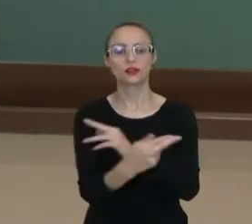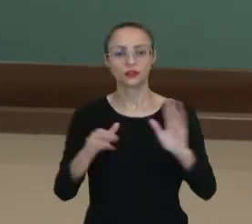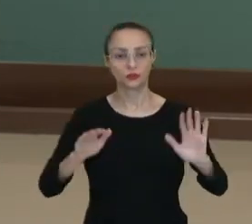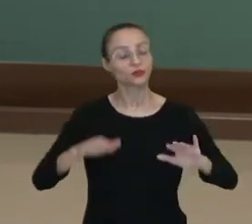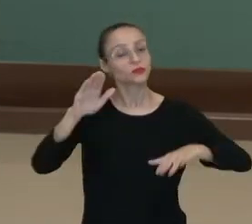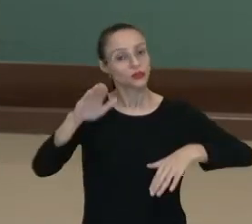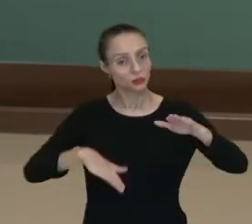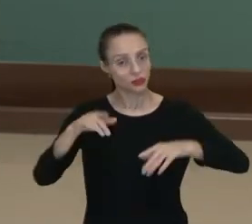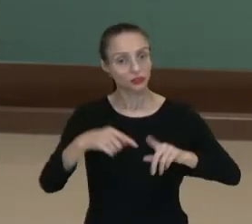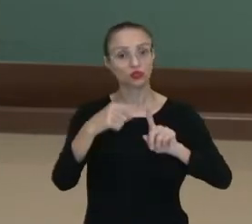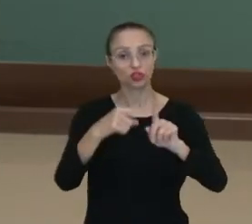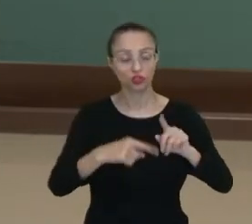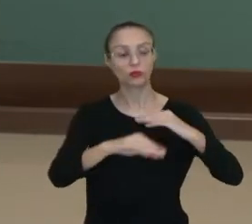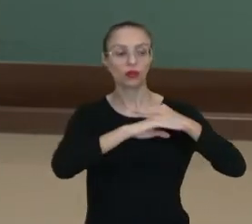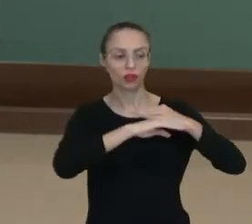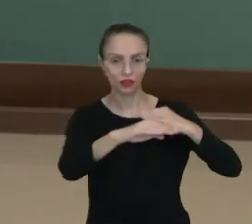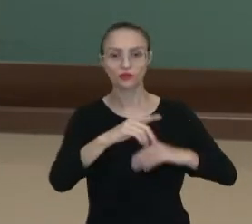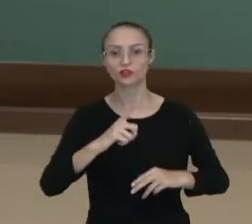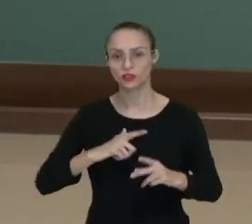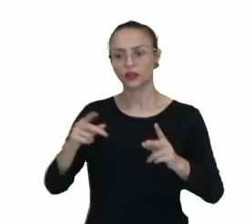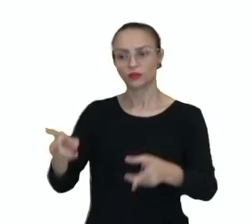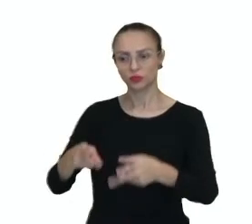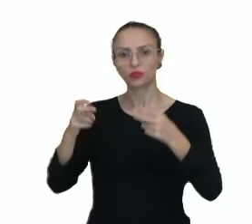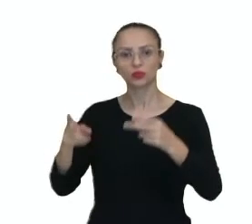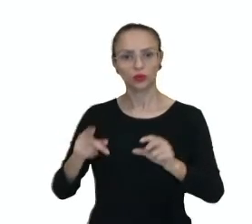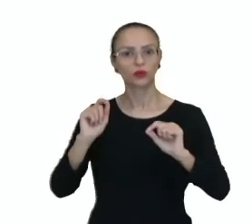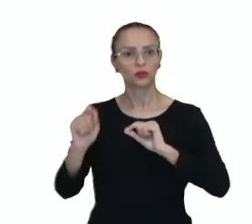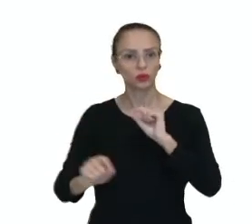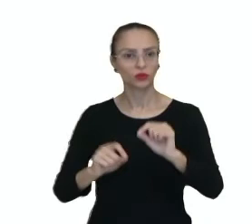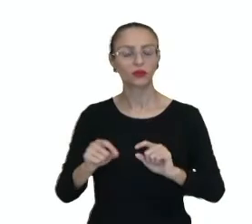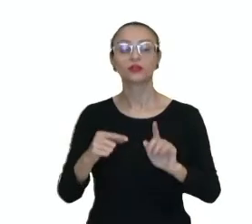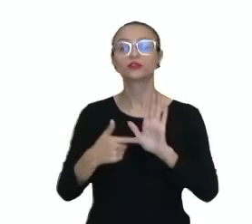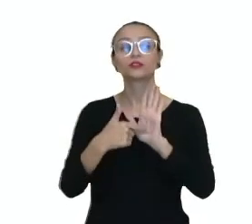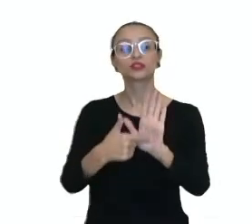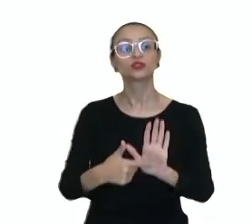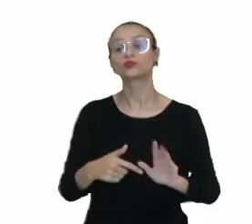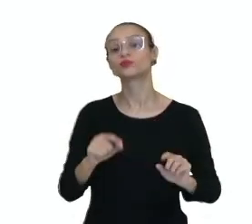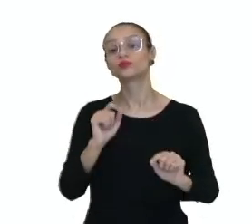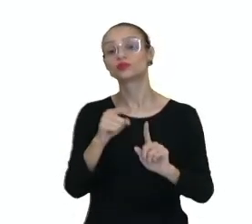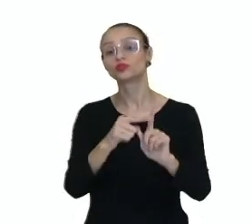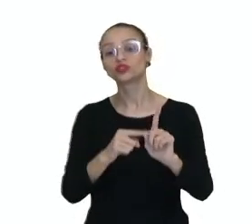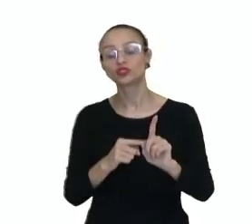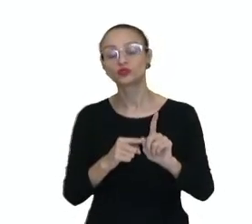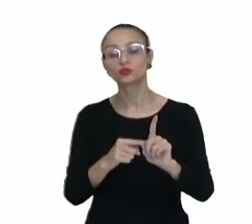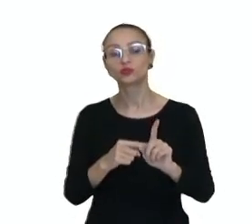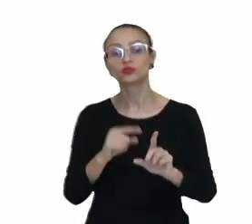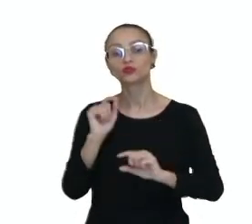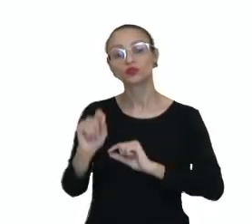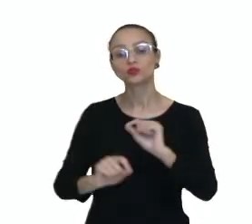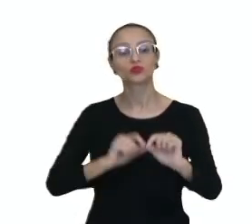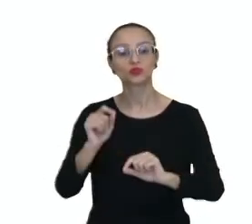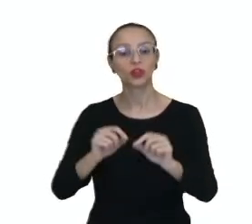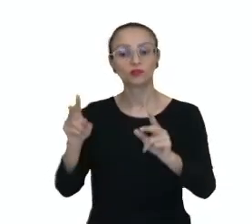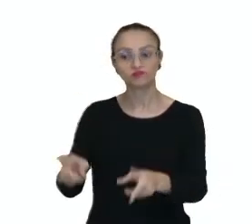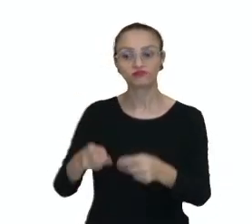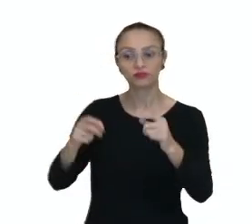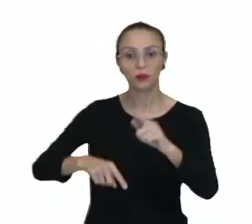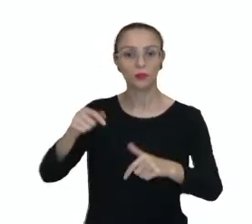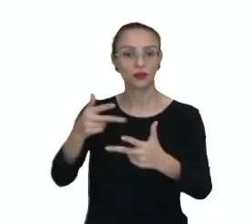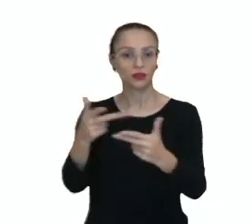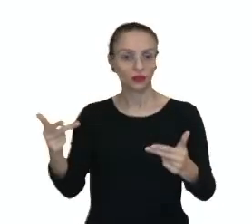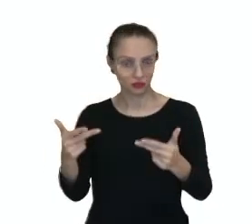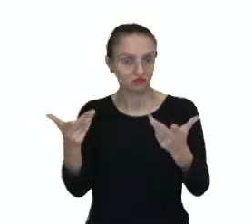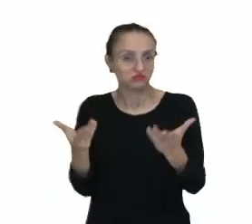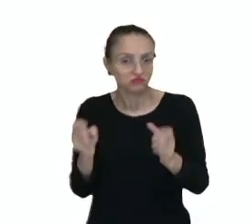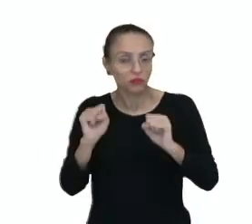Dependendo da forma de relevo, nós vamos ter um destaque para determinados tipos de recursos minerais